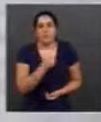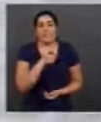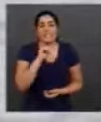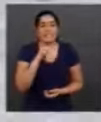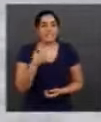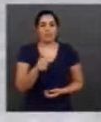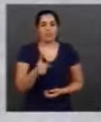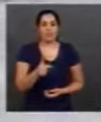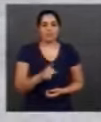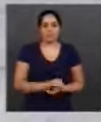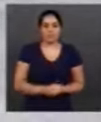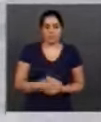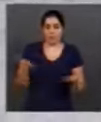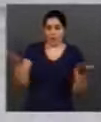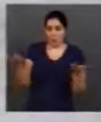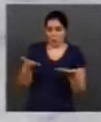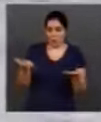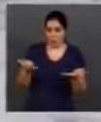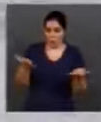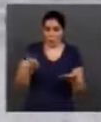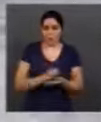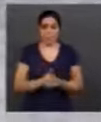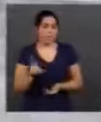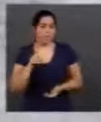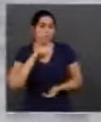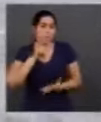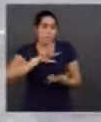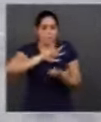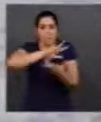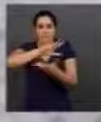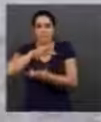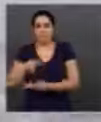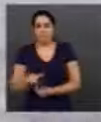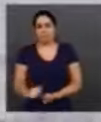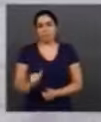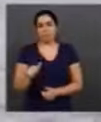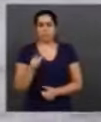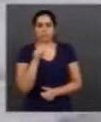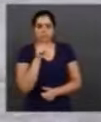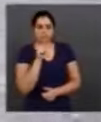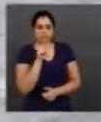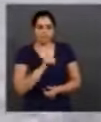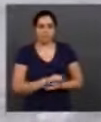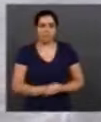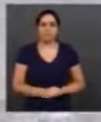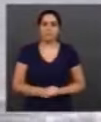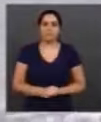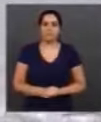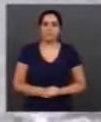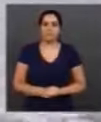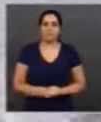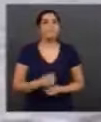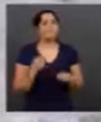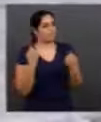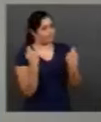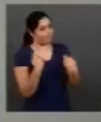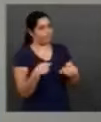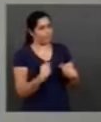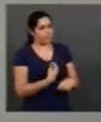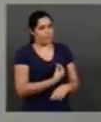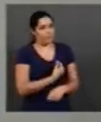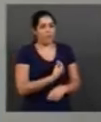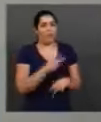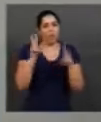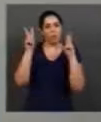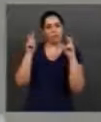é comemorado o Dia Mundial da Água. E a substância essencial para a vida é o tema